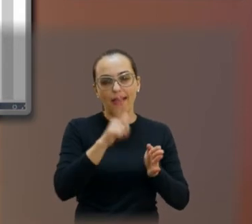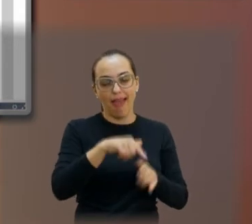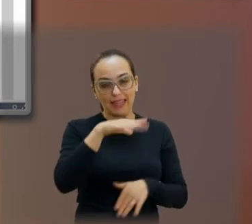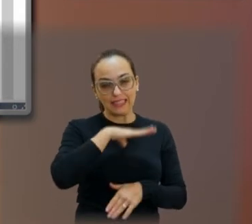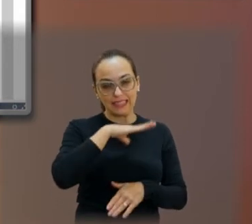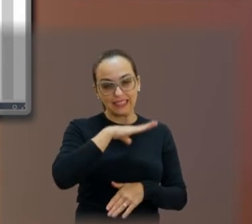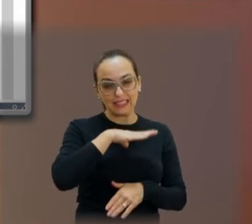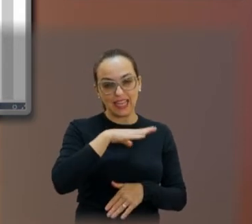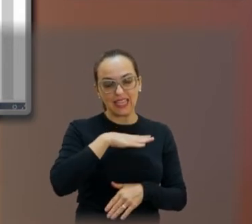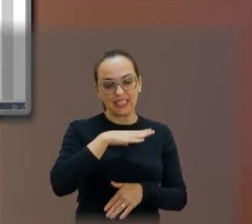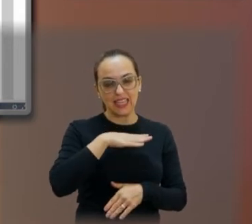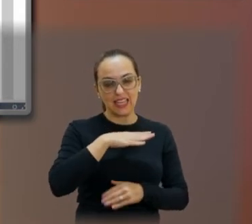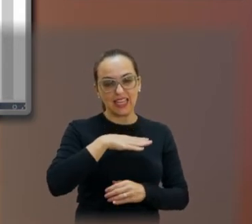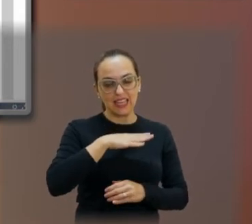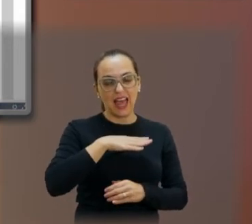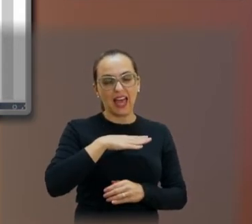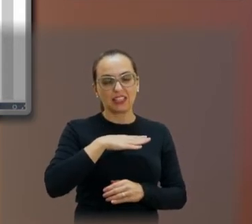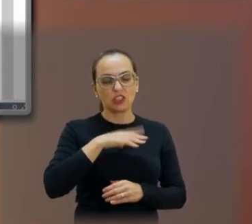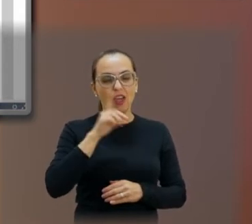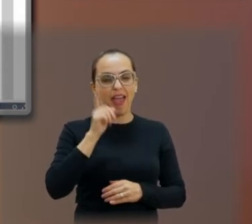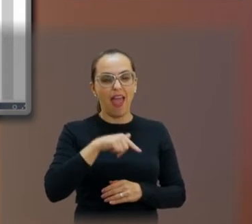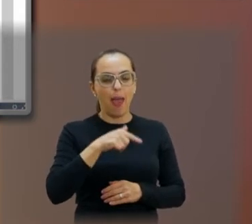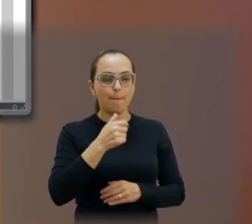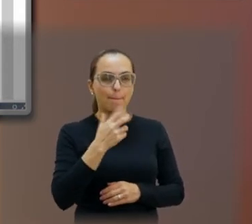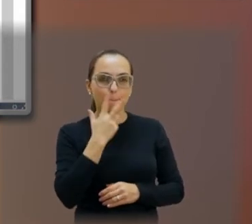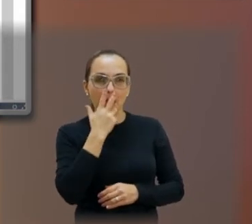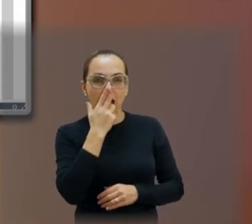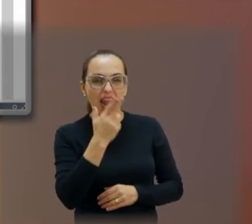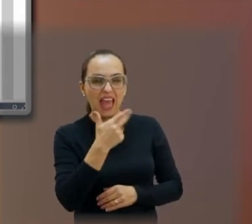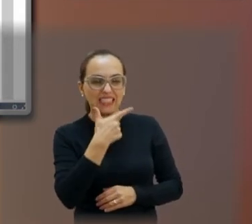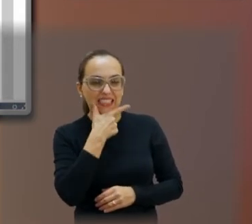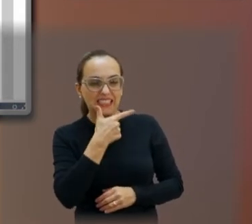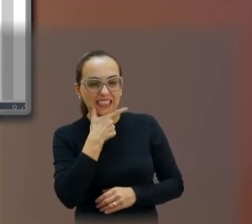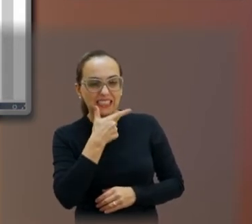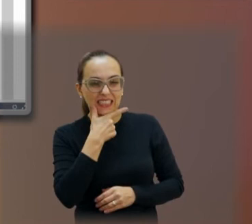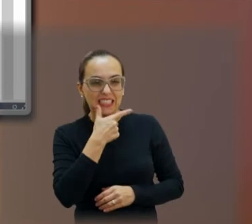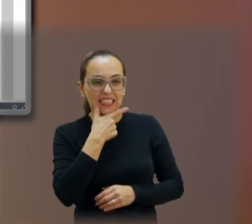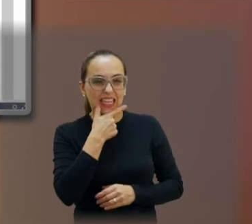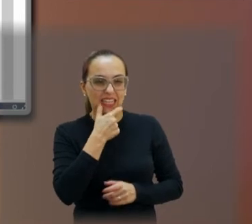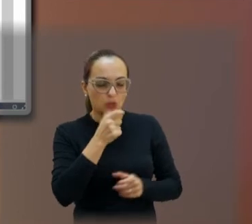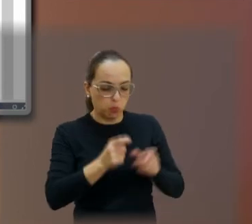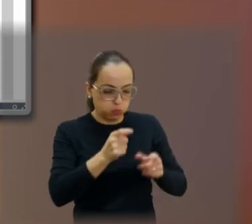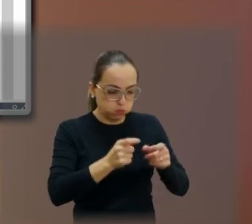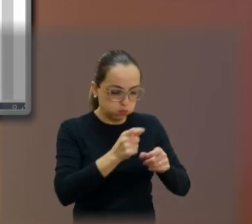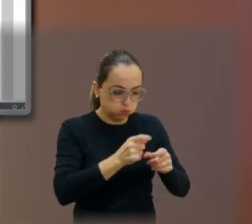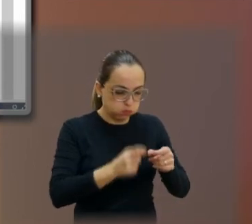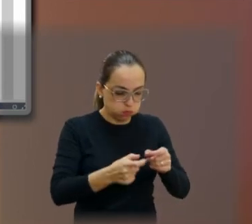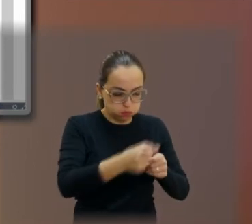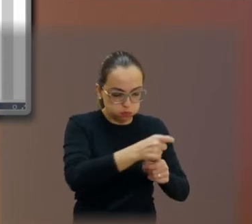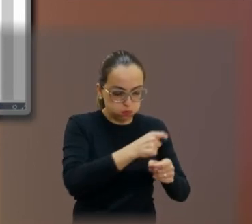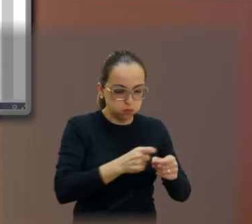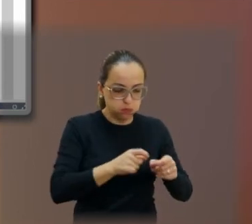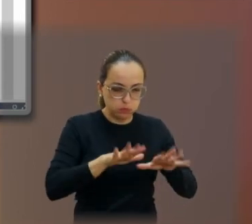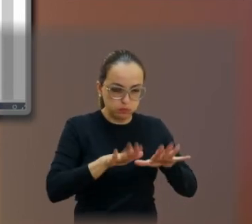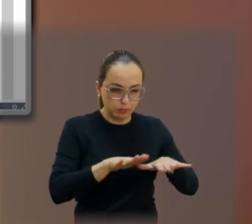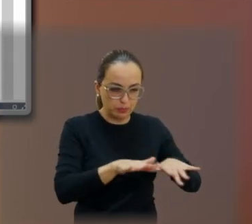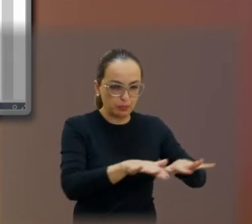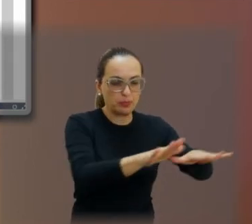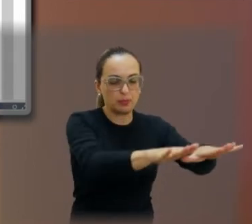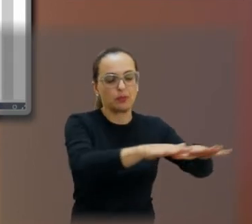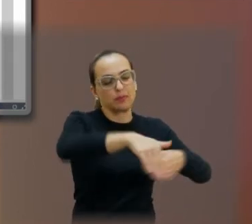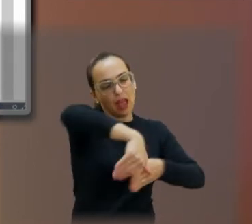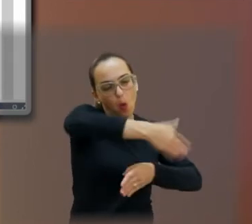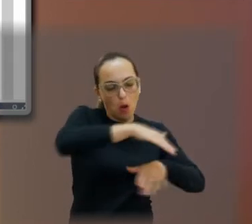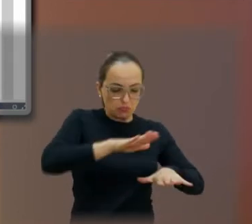de queijo suíço, que ela é cheia de buraco e suja, colocamos até um mascote para isso na primeira sessão desse ano, com o ratinho que está ali no